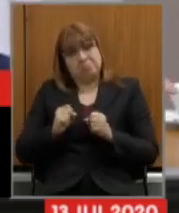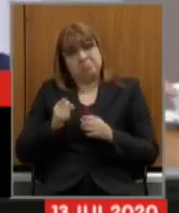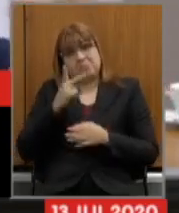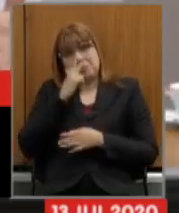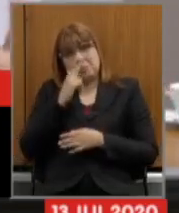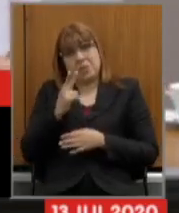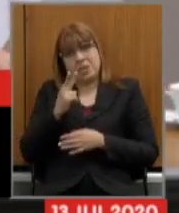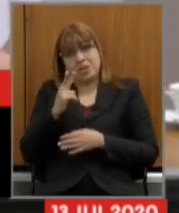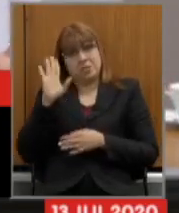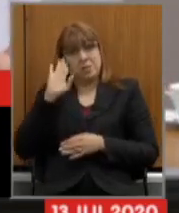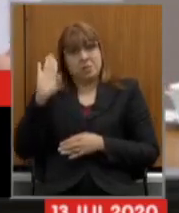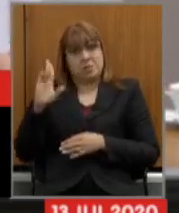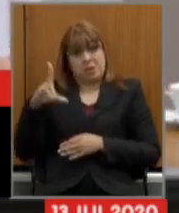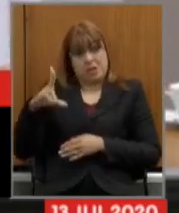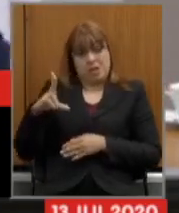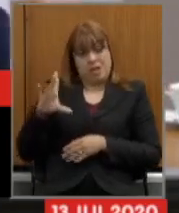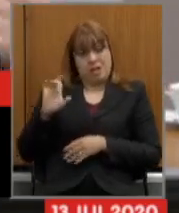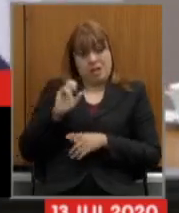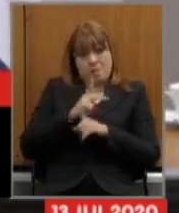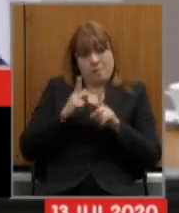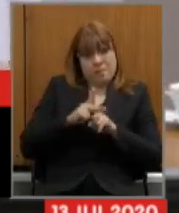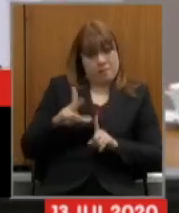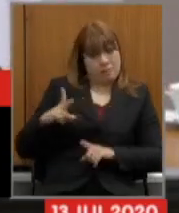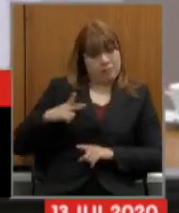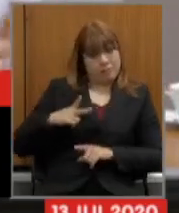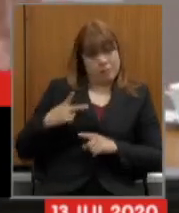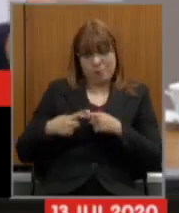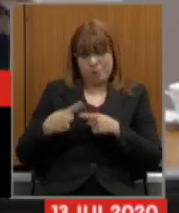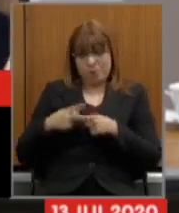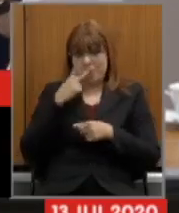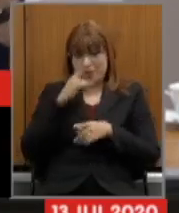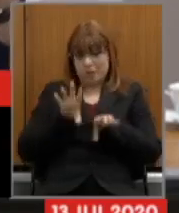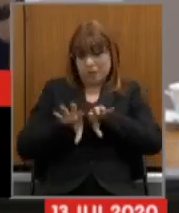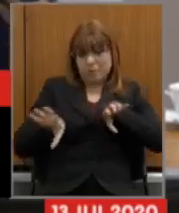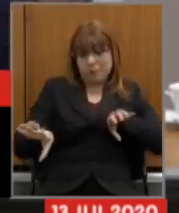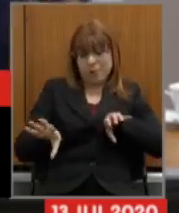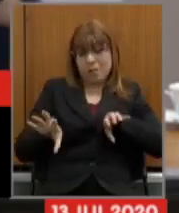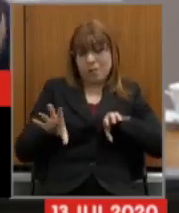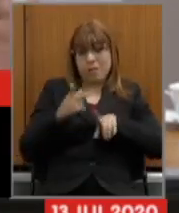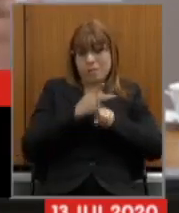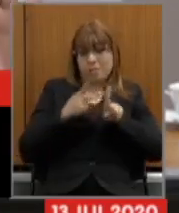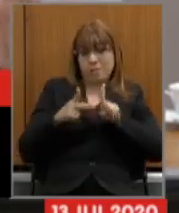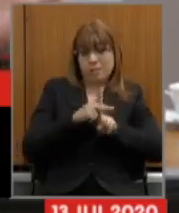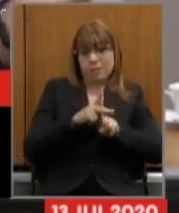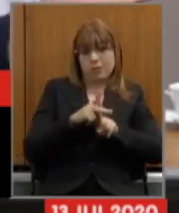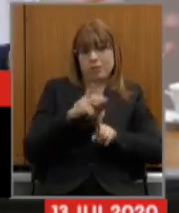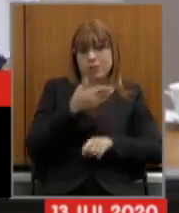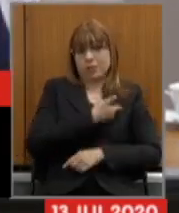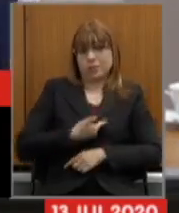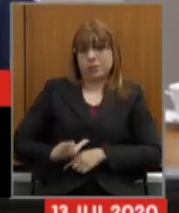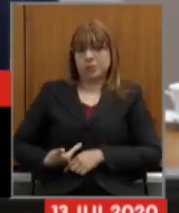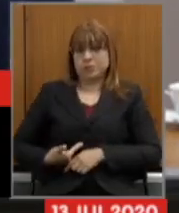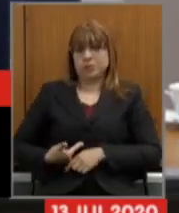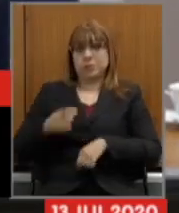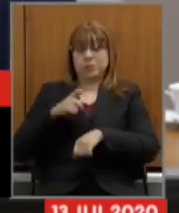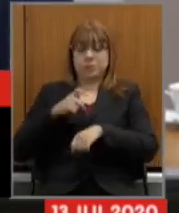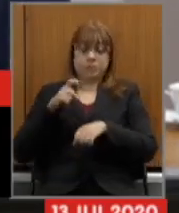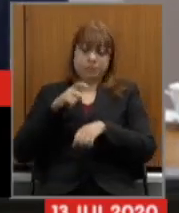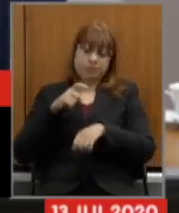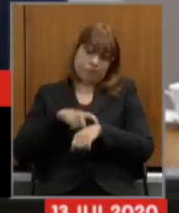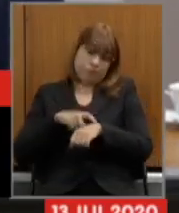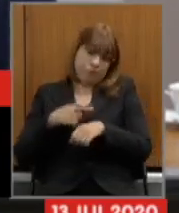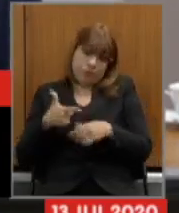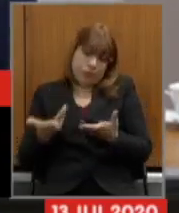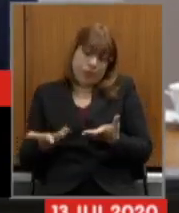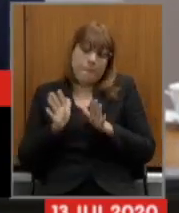privada porque vocês estão tirando a natureza pública da previdência complementar também e esse debate não foi feito não daria tempo talvez de